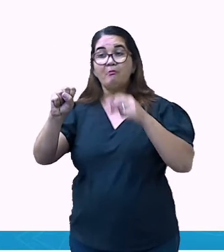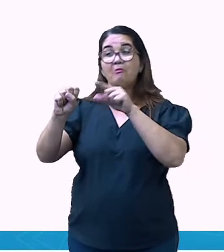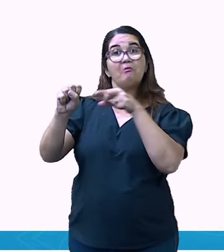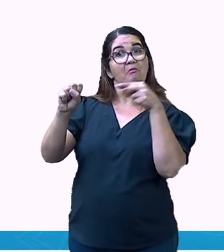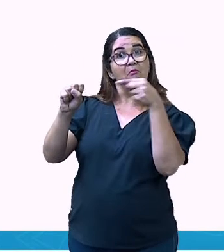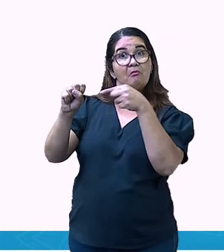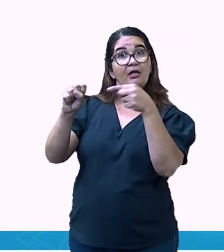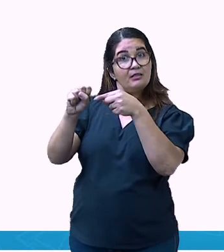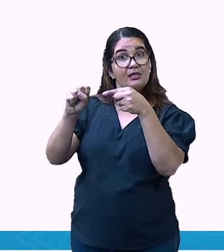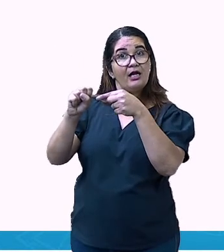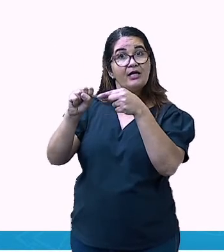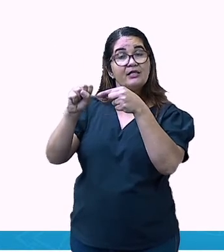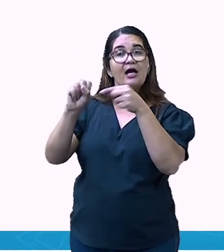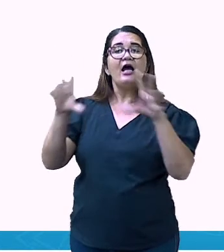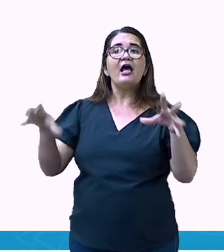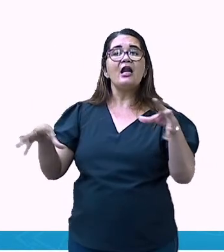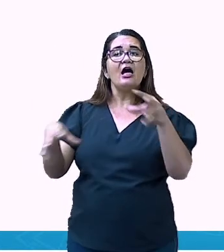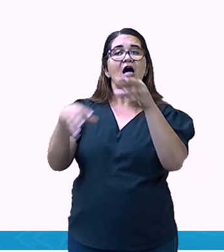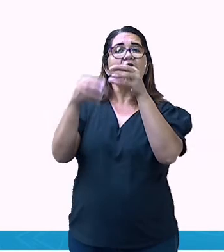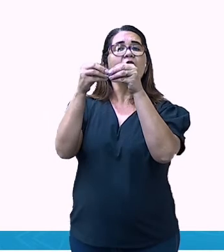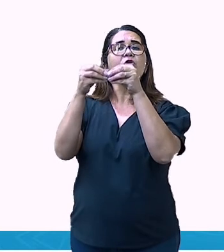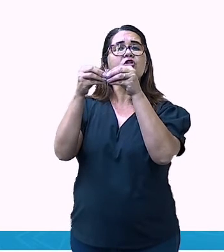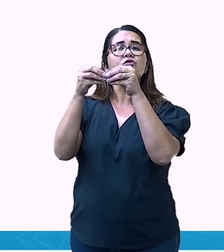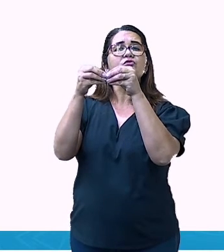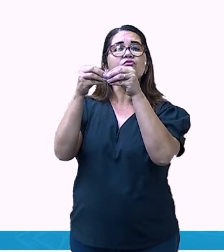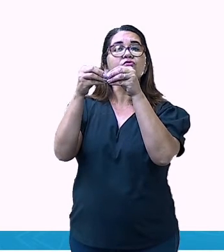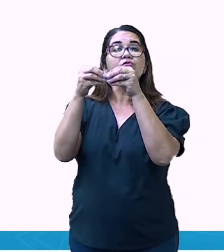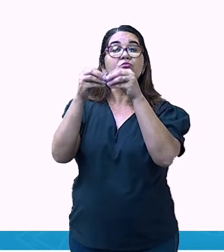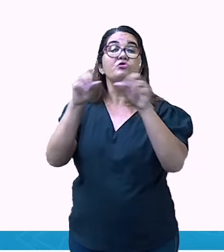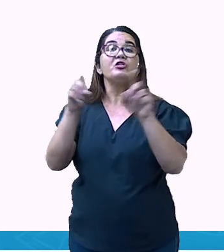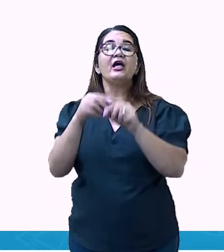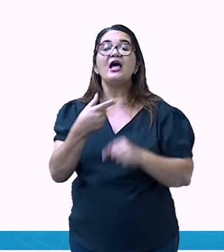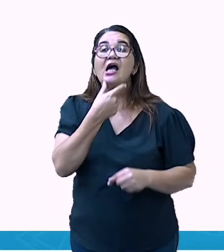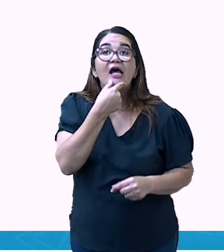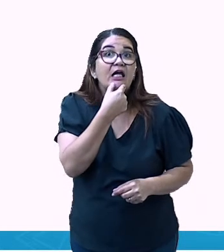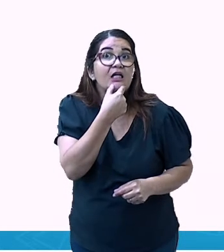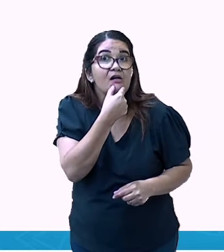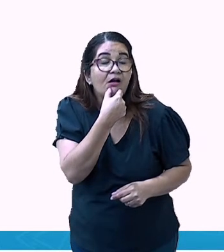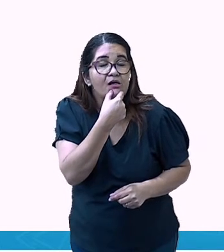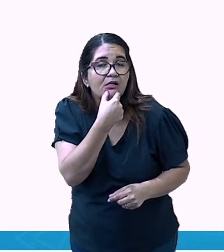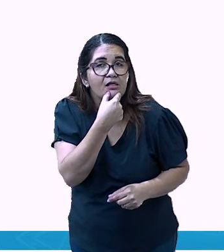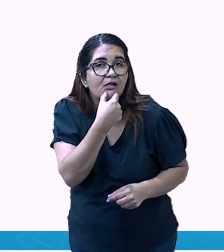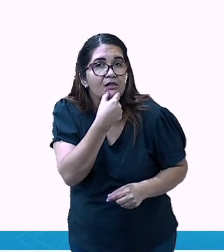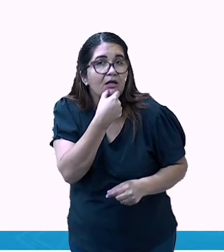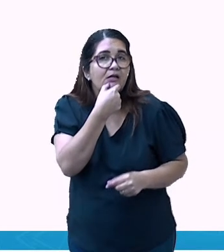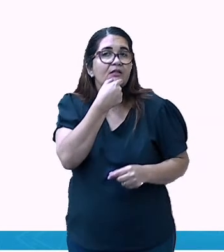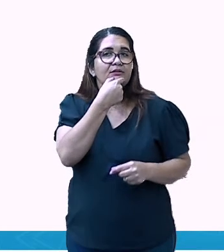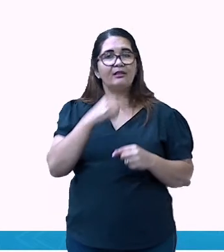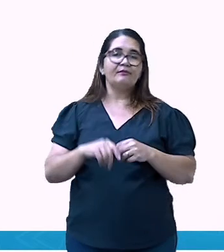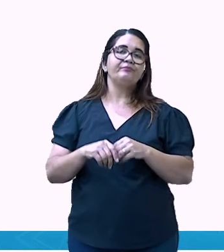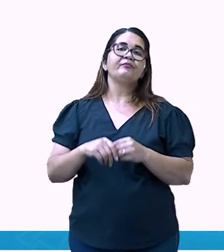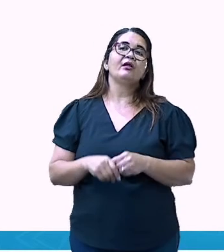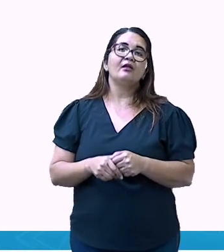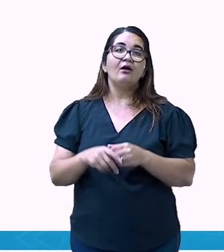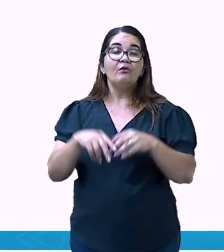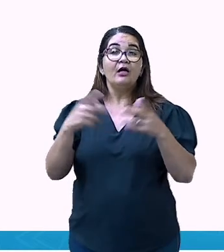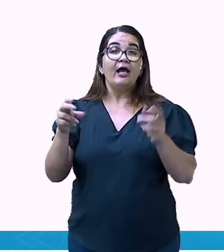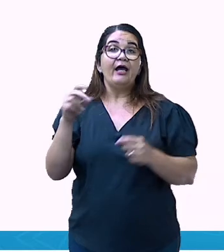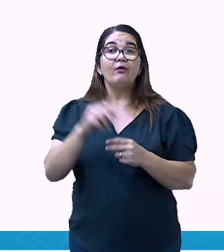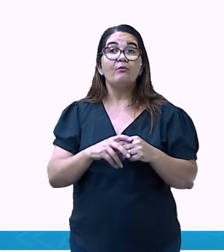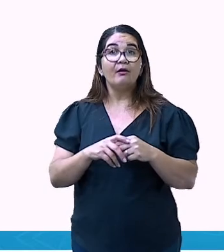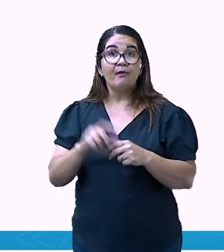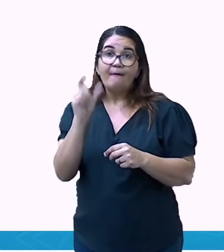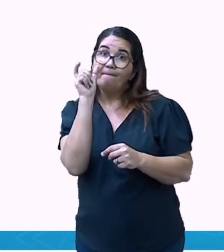uma abreviação para a expressão que é em inglês. Ela é uma expressão em inglês que